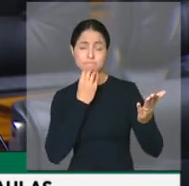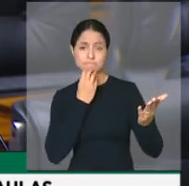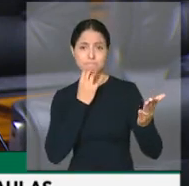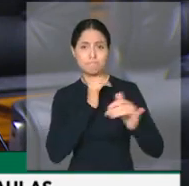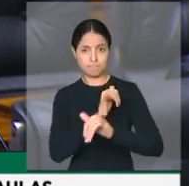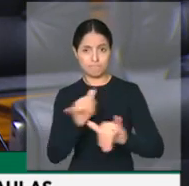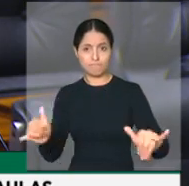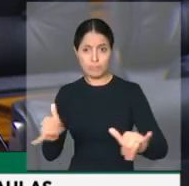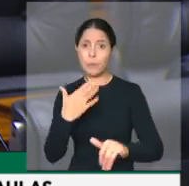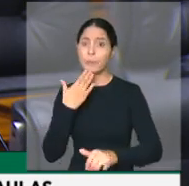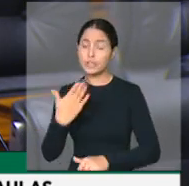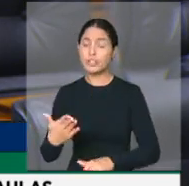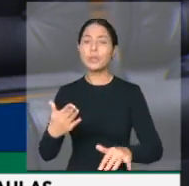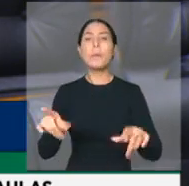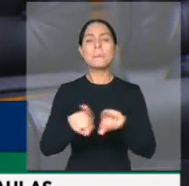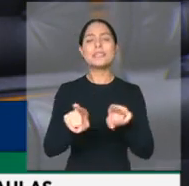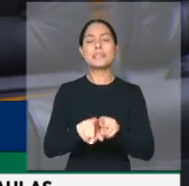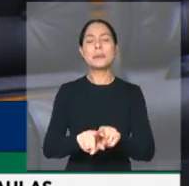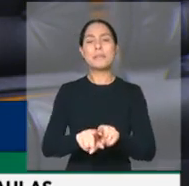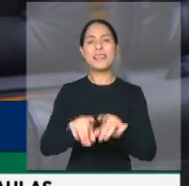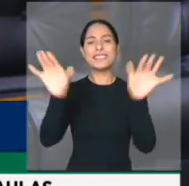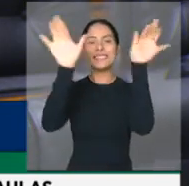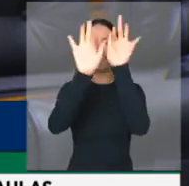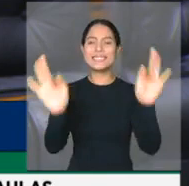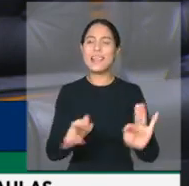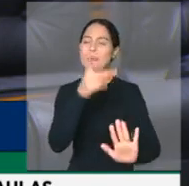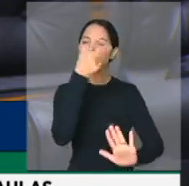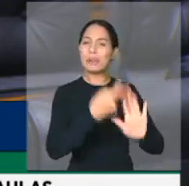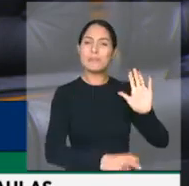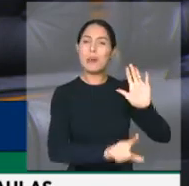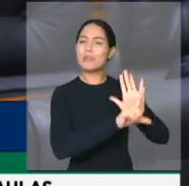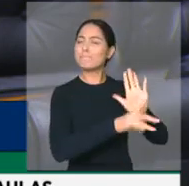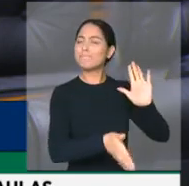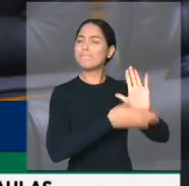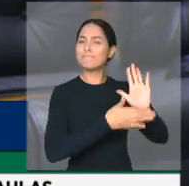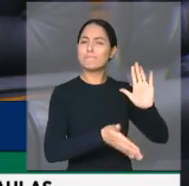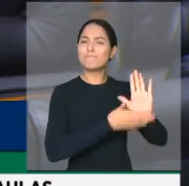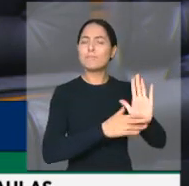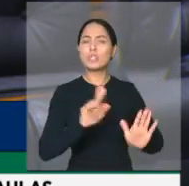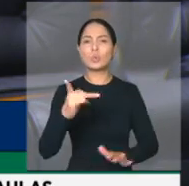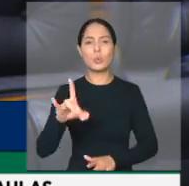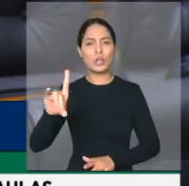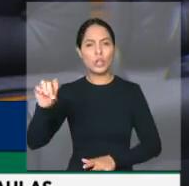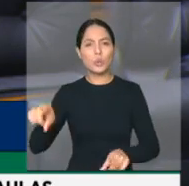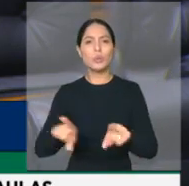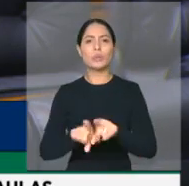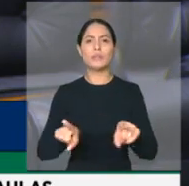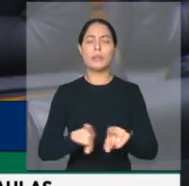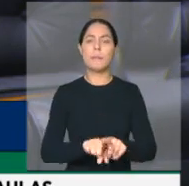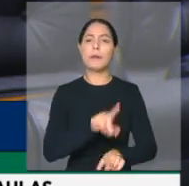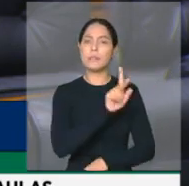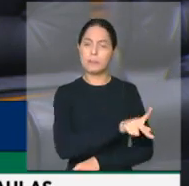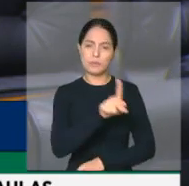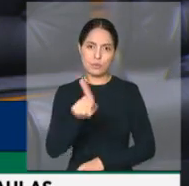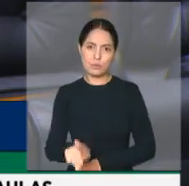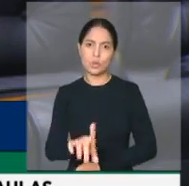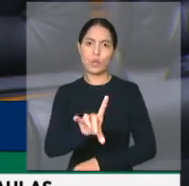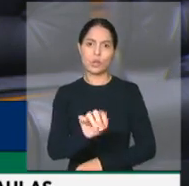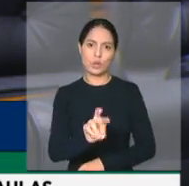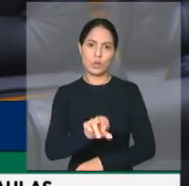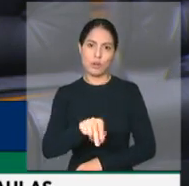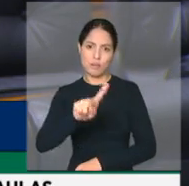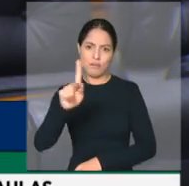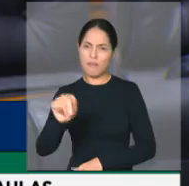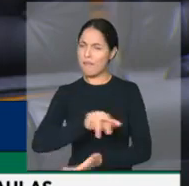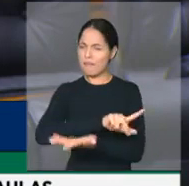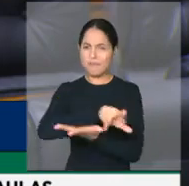mesmo tempo, a minha felicidade de aprovarmos propostas como essa, do deputado Hildo Rocha, da deputada professora Dorinha e